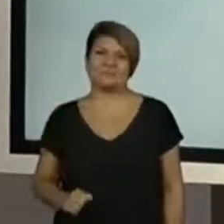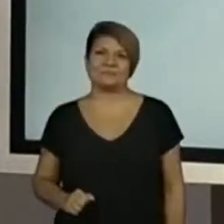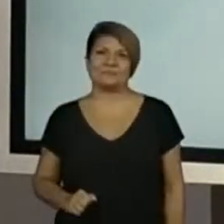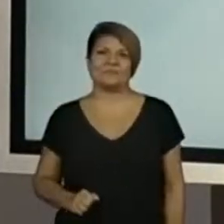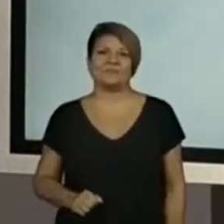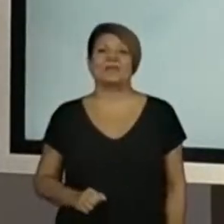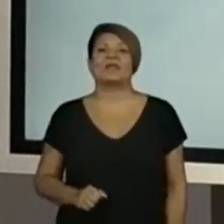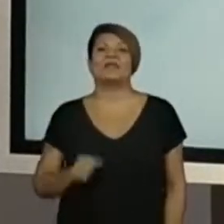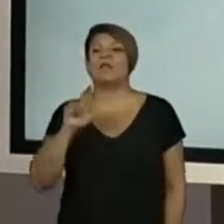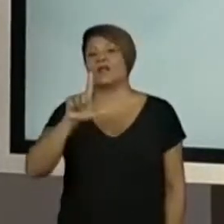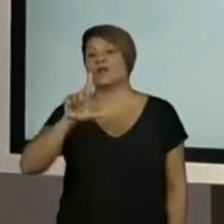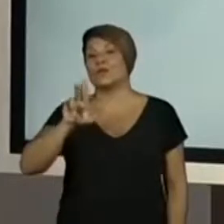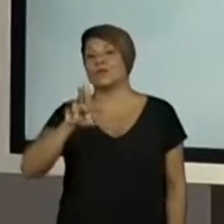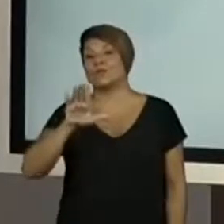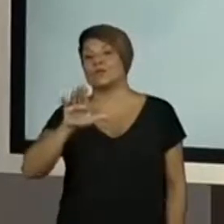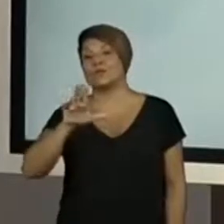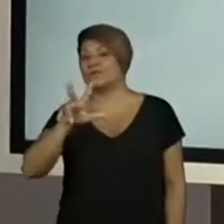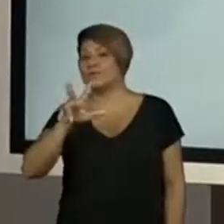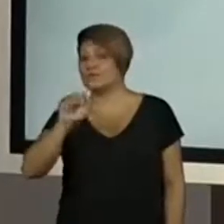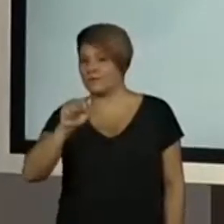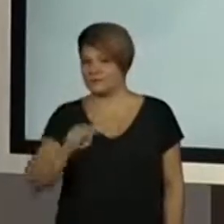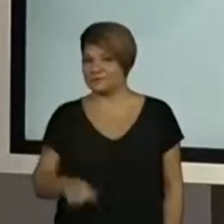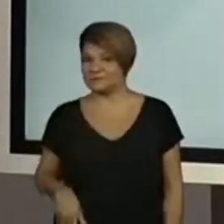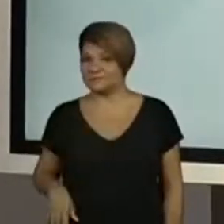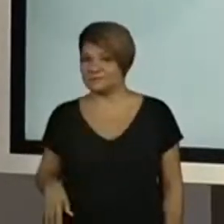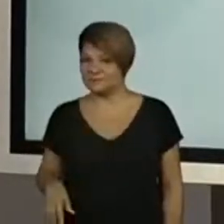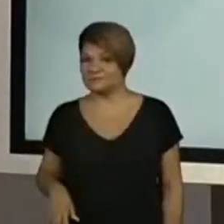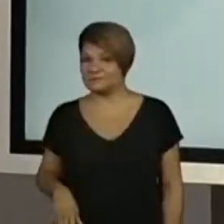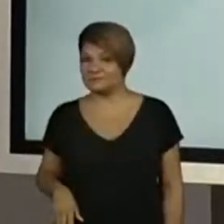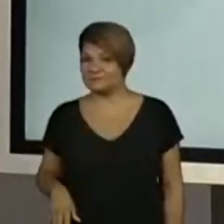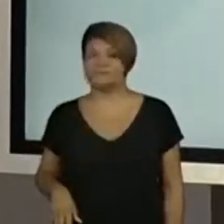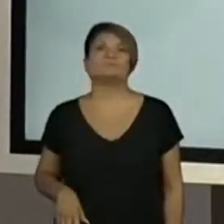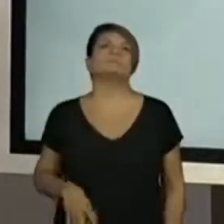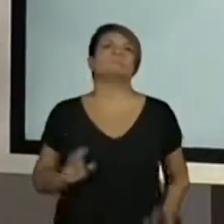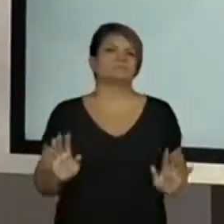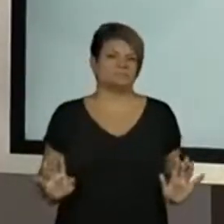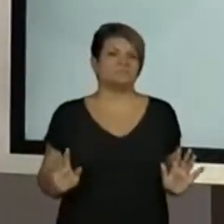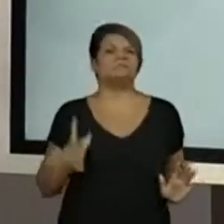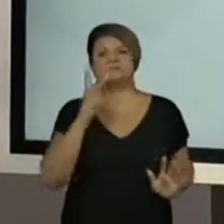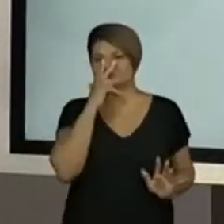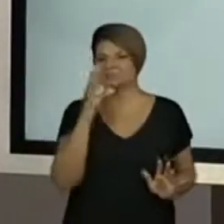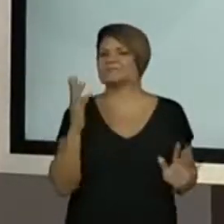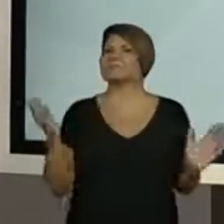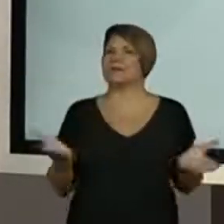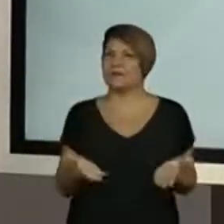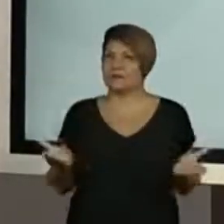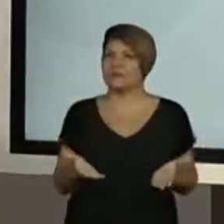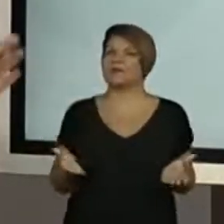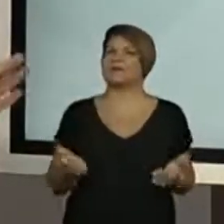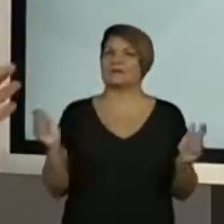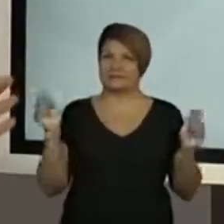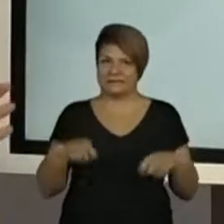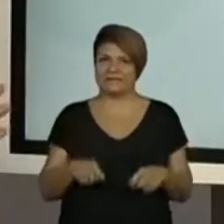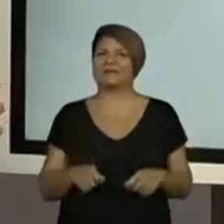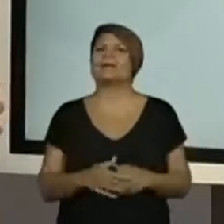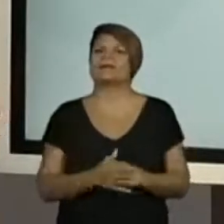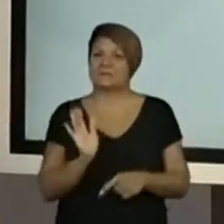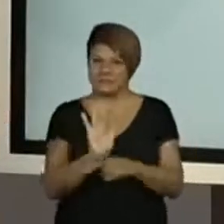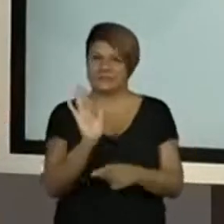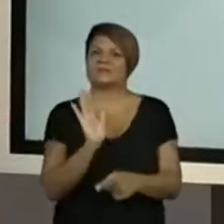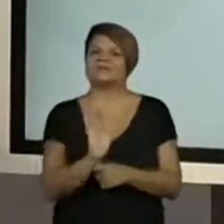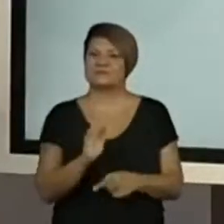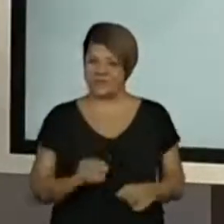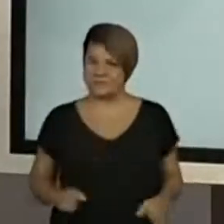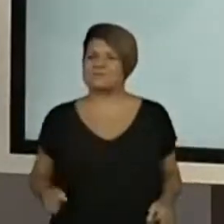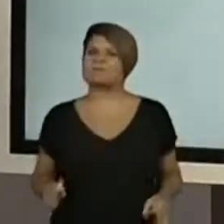E as luvas? Colocou? Professora, acho que agora a gente pode ajudá